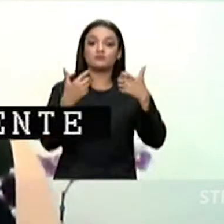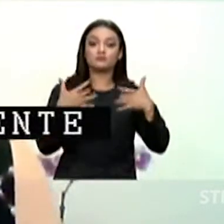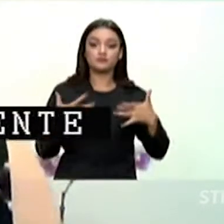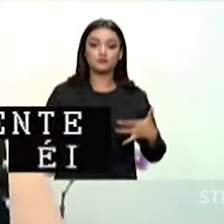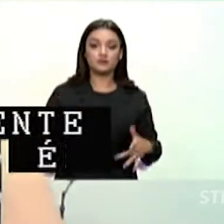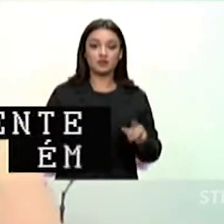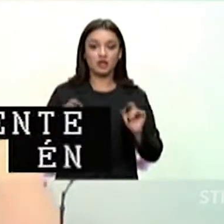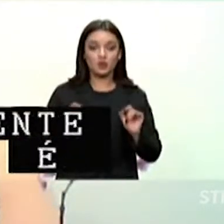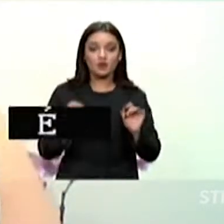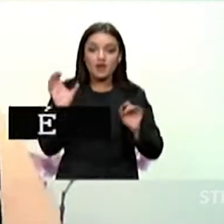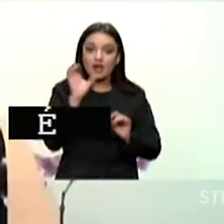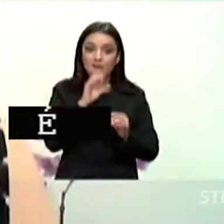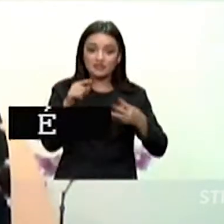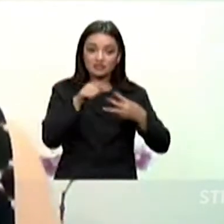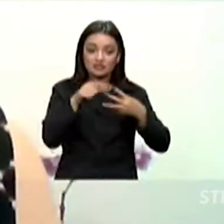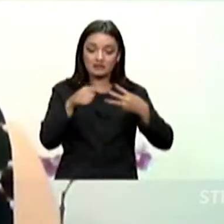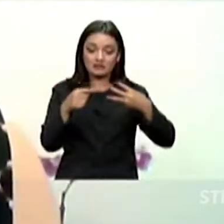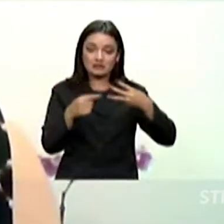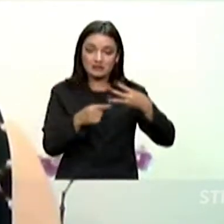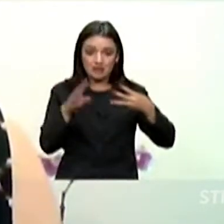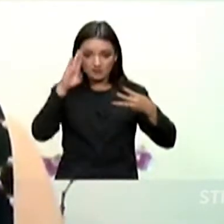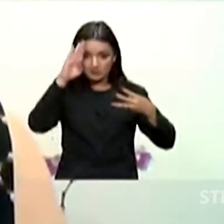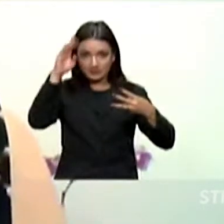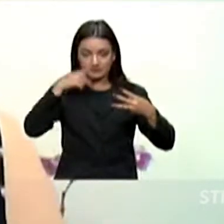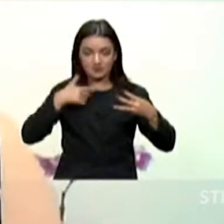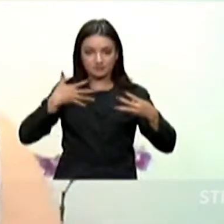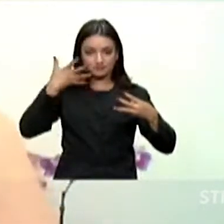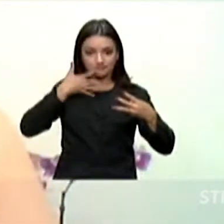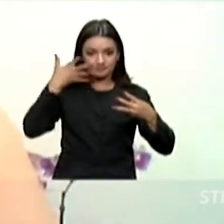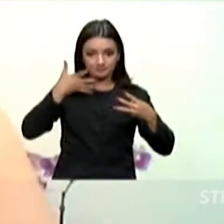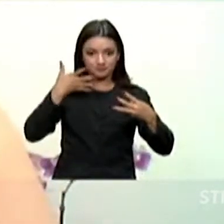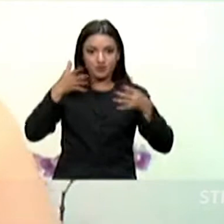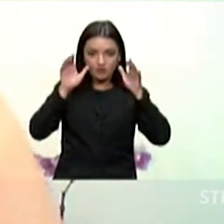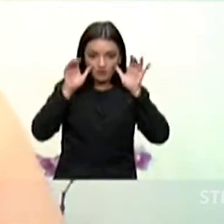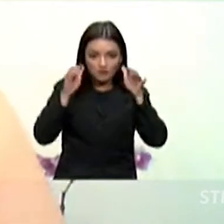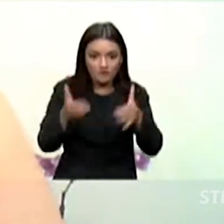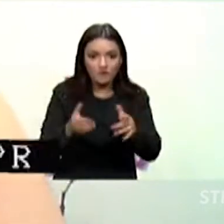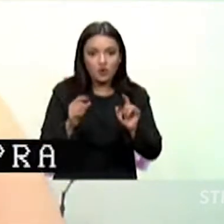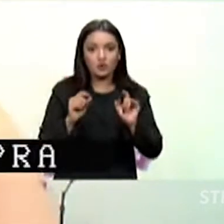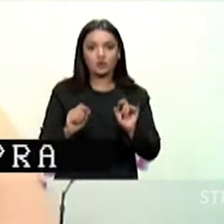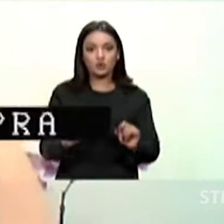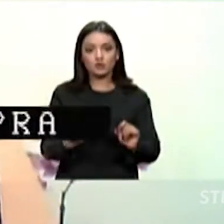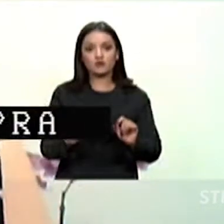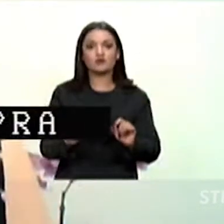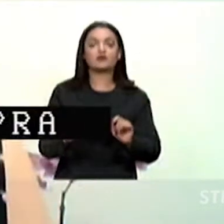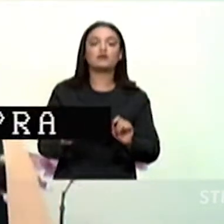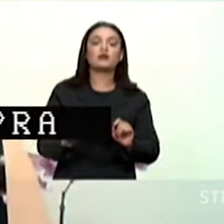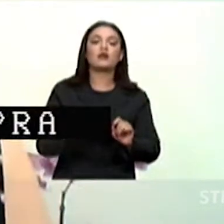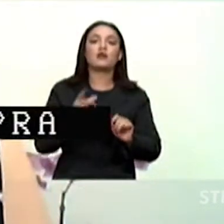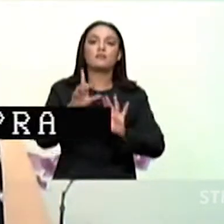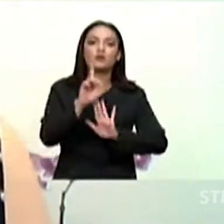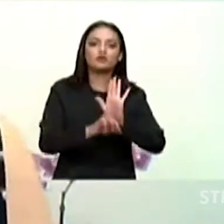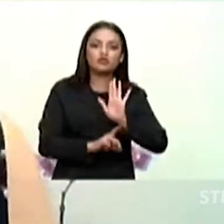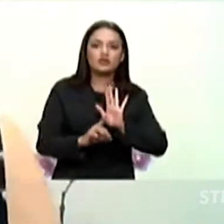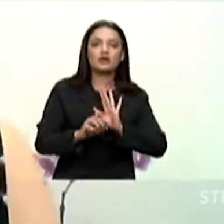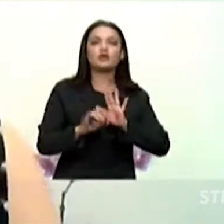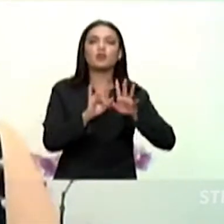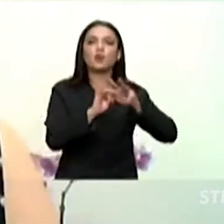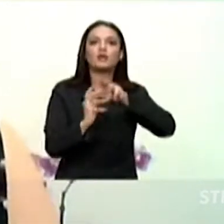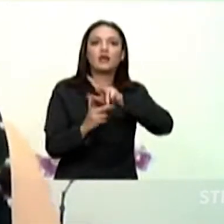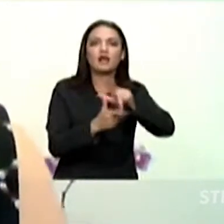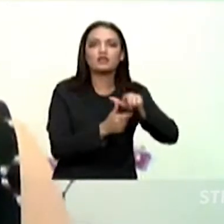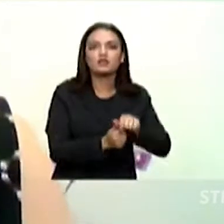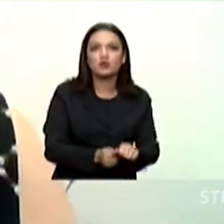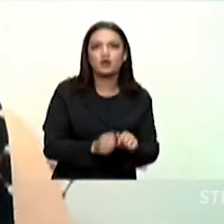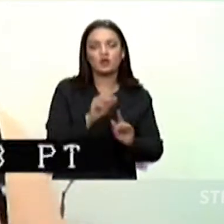brevemente três pontos centrais na minha exposição, com enfoque nas contribuições dos direitos internacionais e dos direitos humanos ao debate. São os